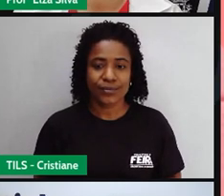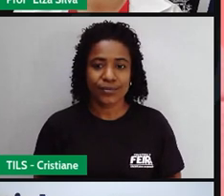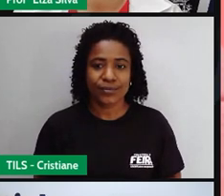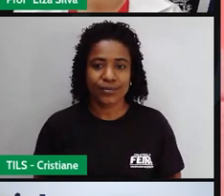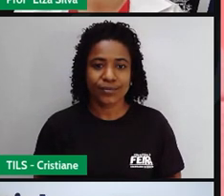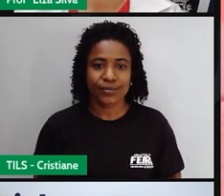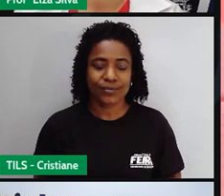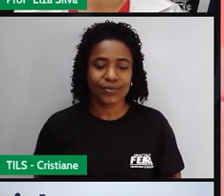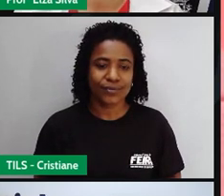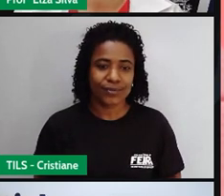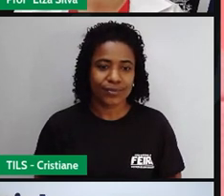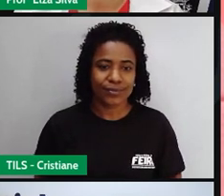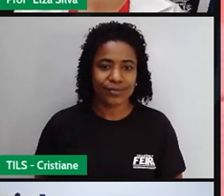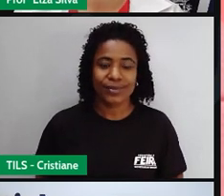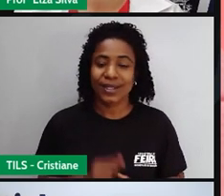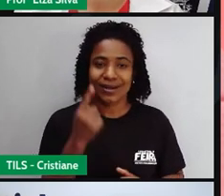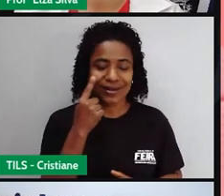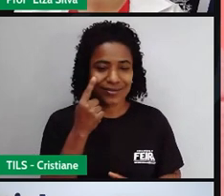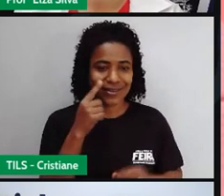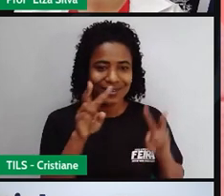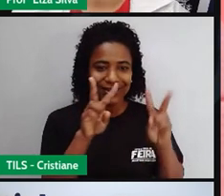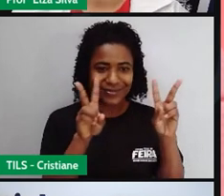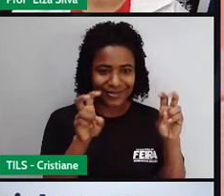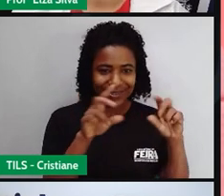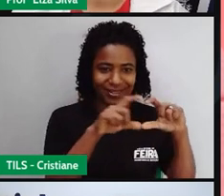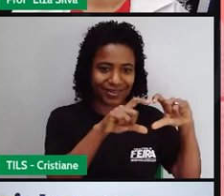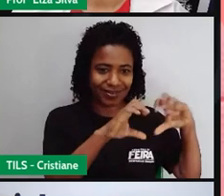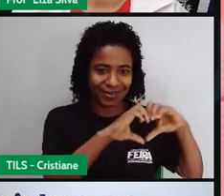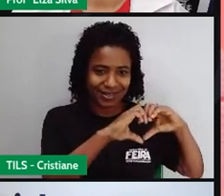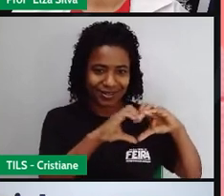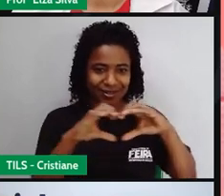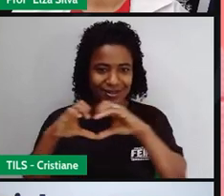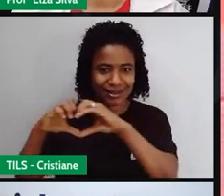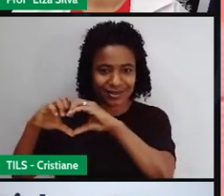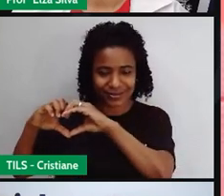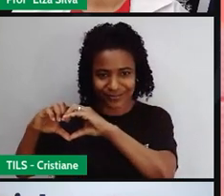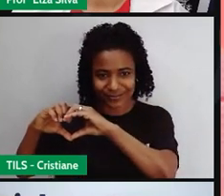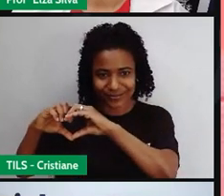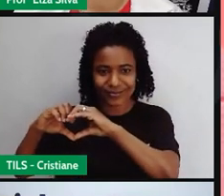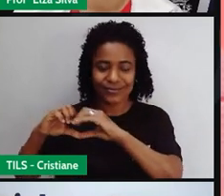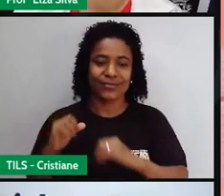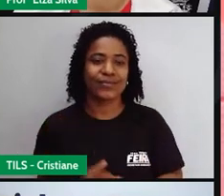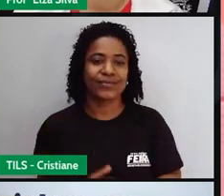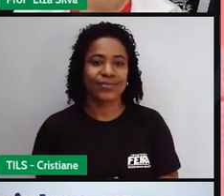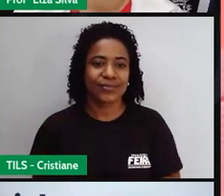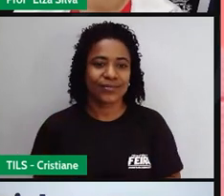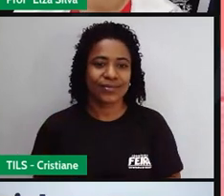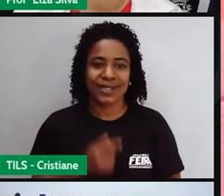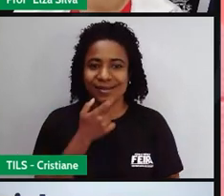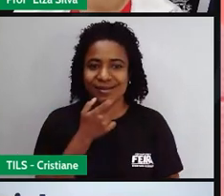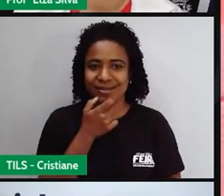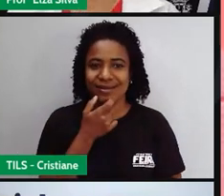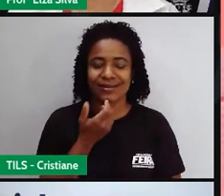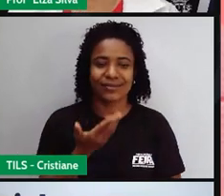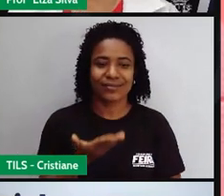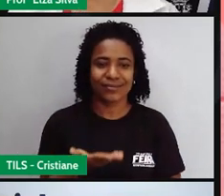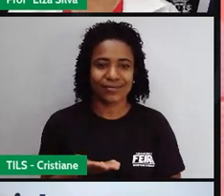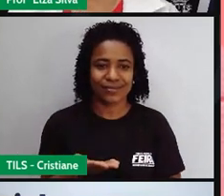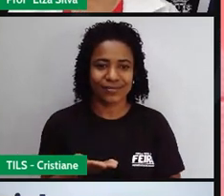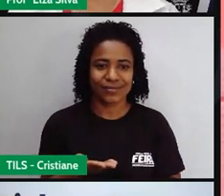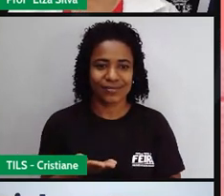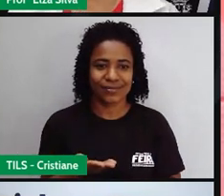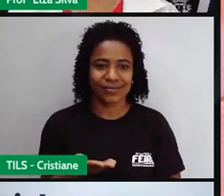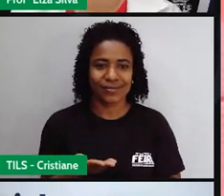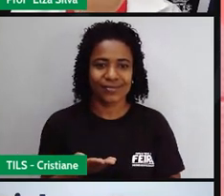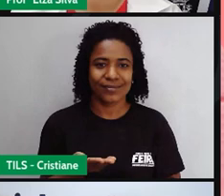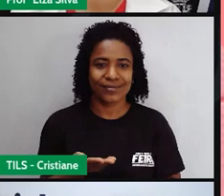E essas duas últimas frases. I fell in love with your smile. I fell in